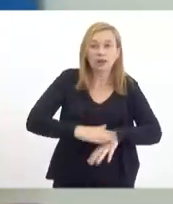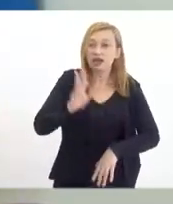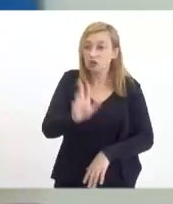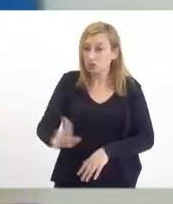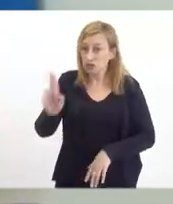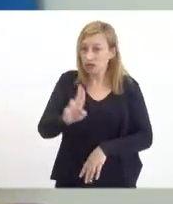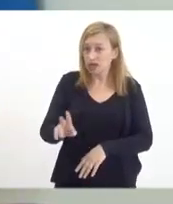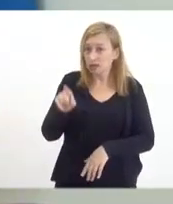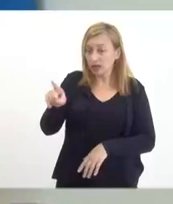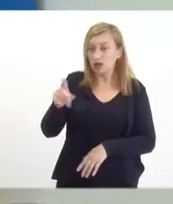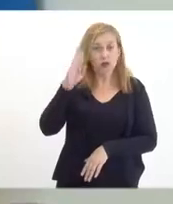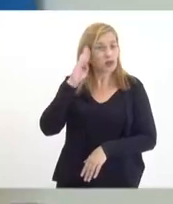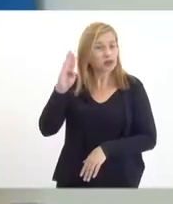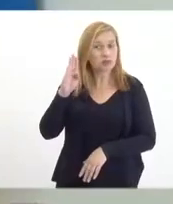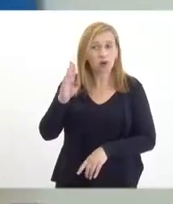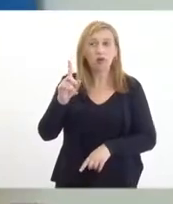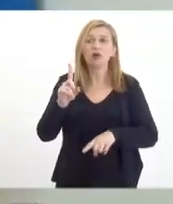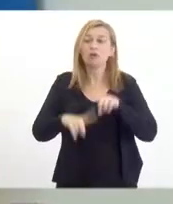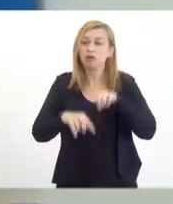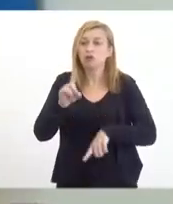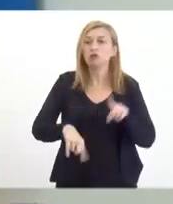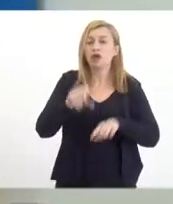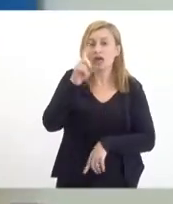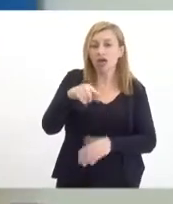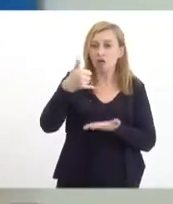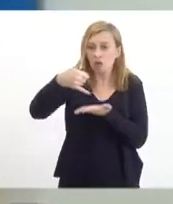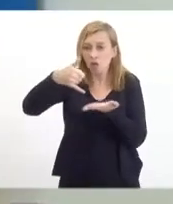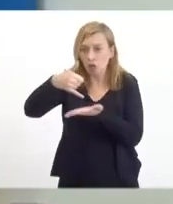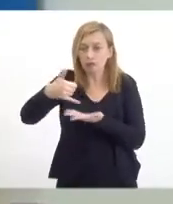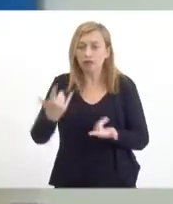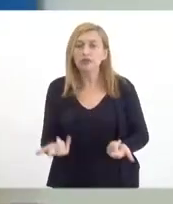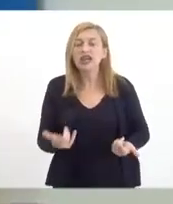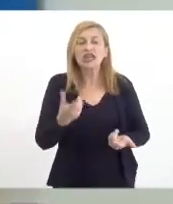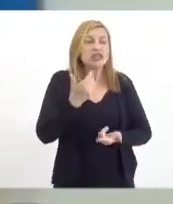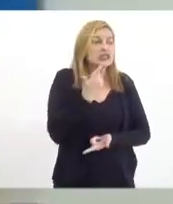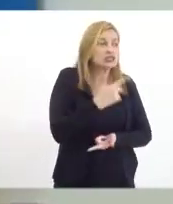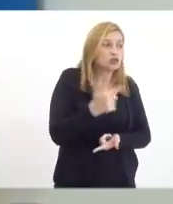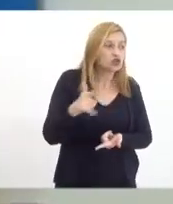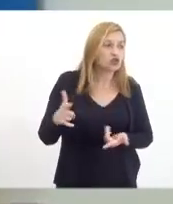elas, porque o principal produto é o óleo. Então, se não tiver